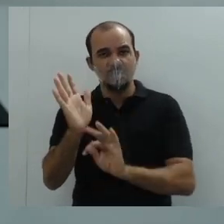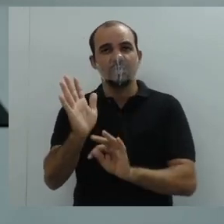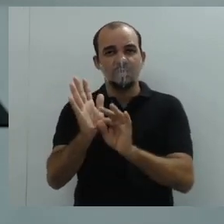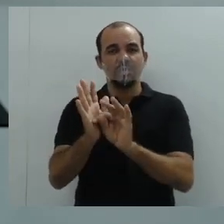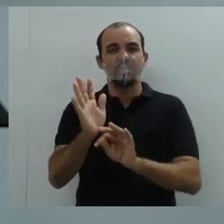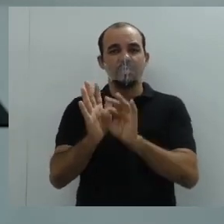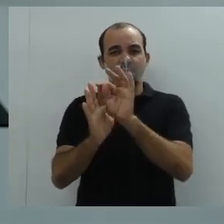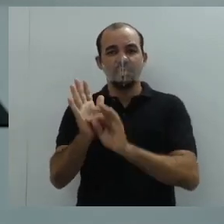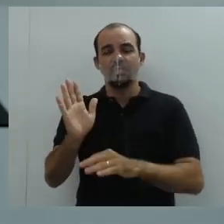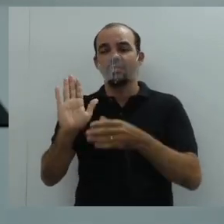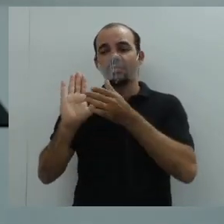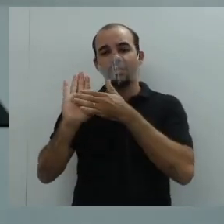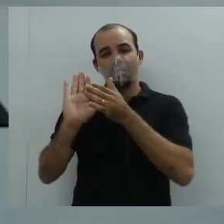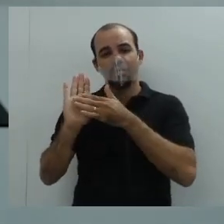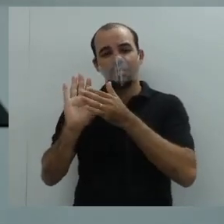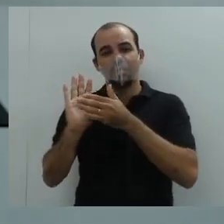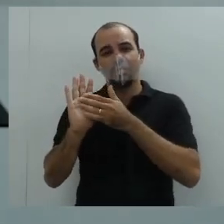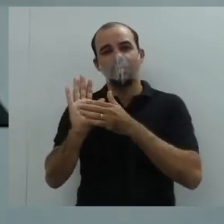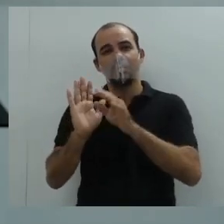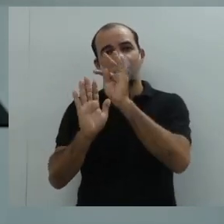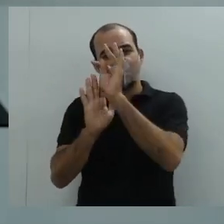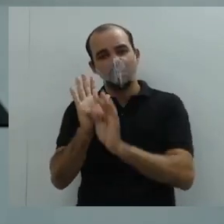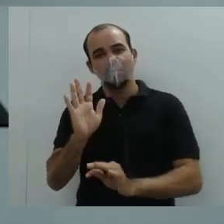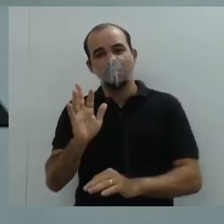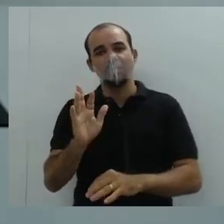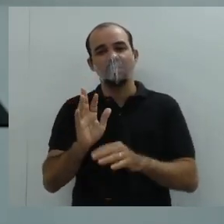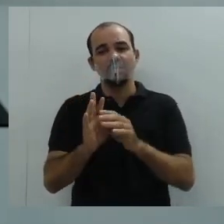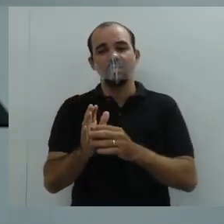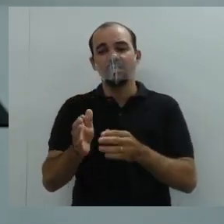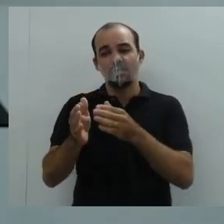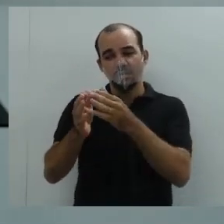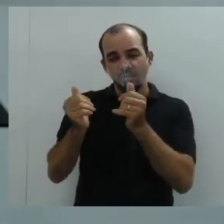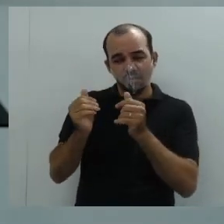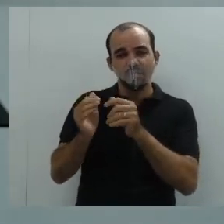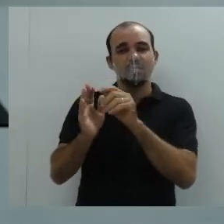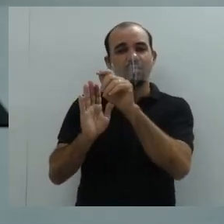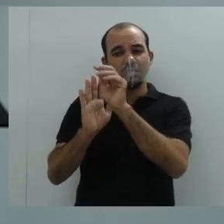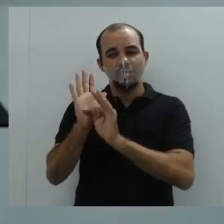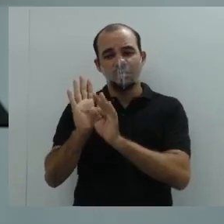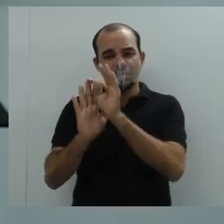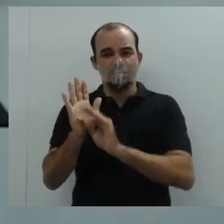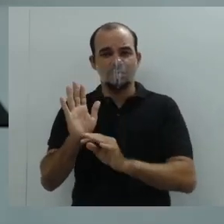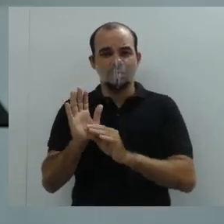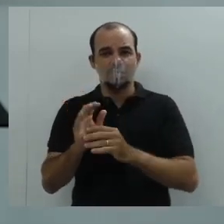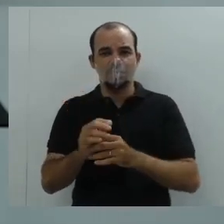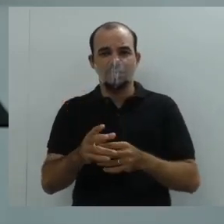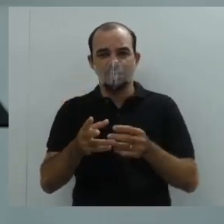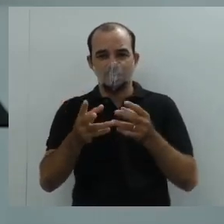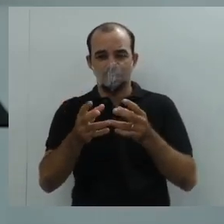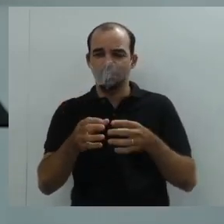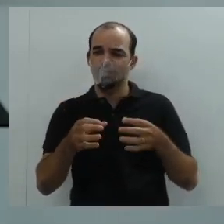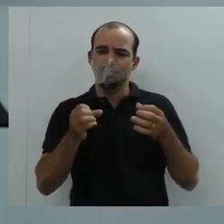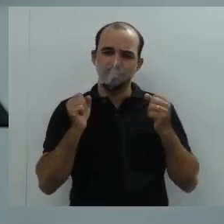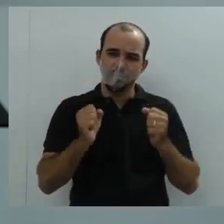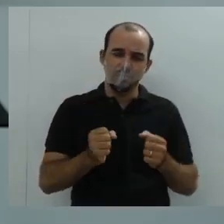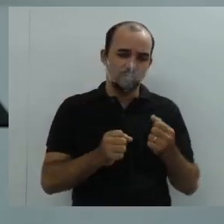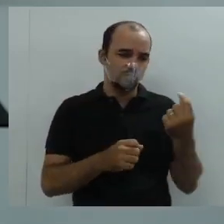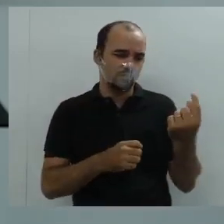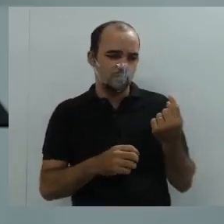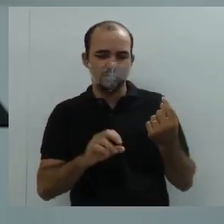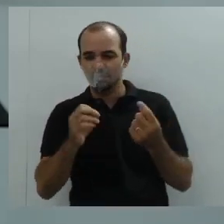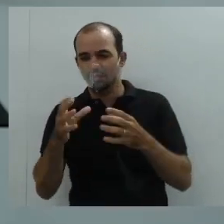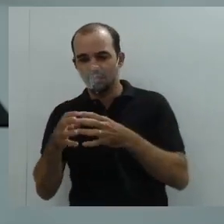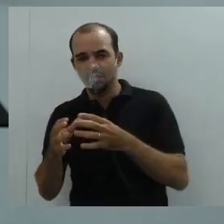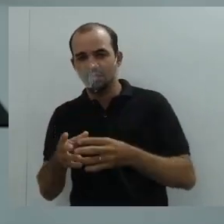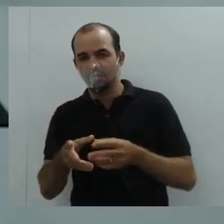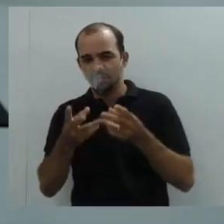individuais quanto coletivos. Viu como o estudo da língua portuguesa se abrange para as nossas vidas? Então,